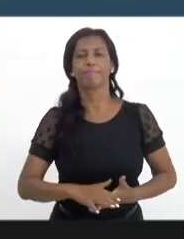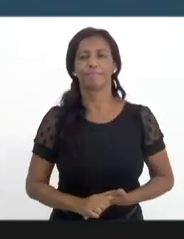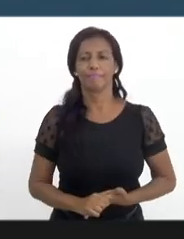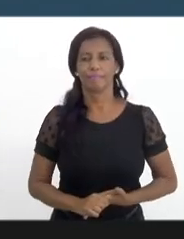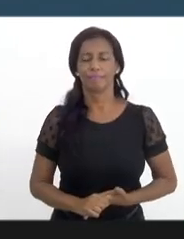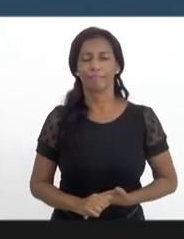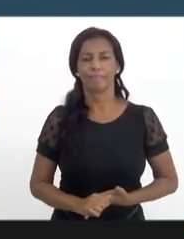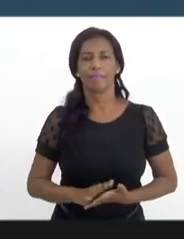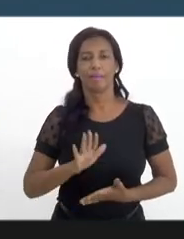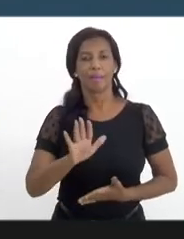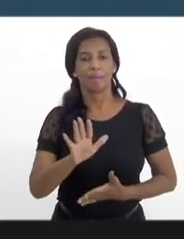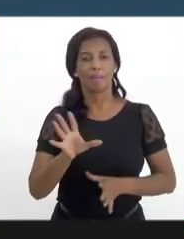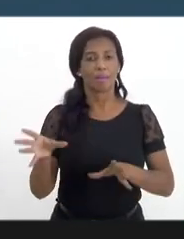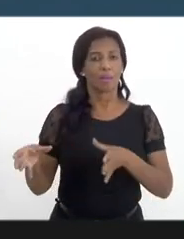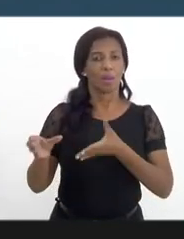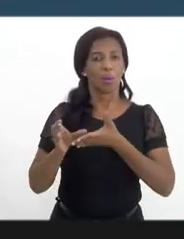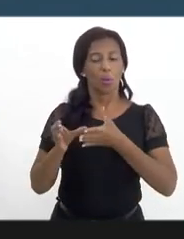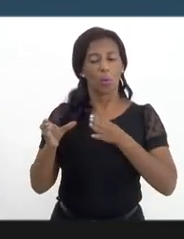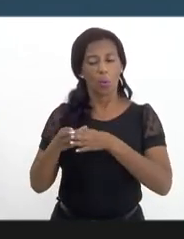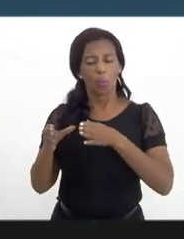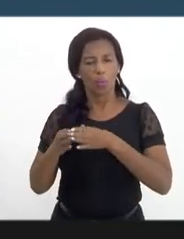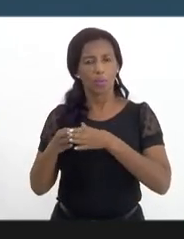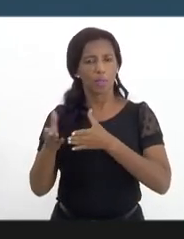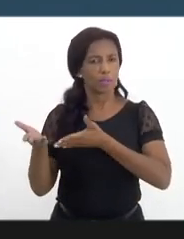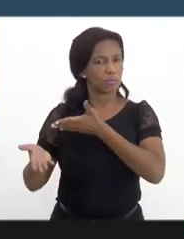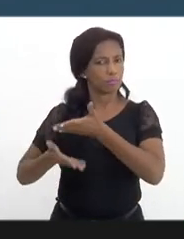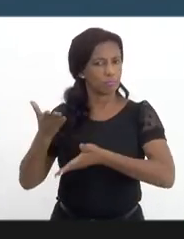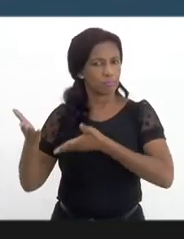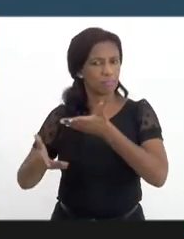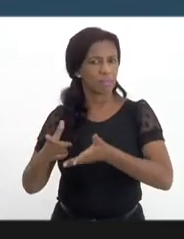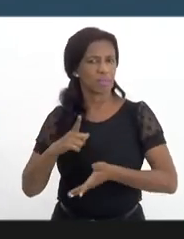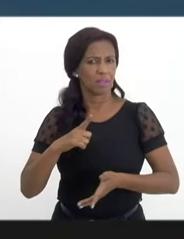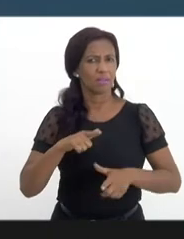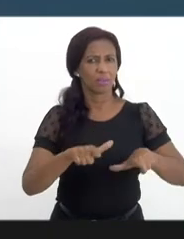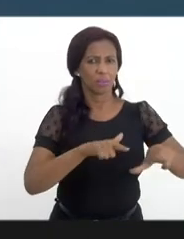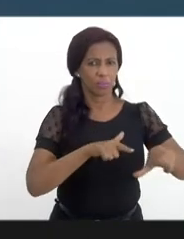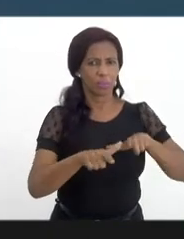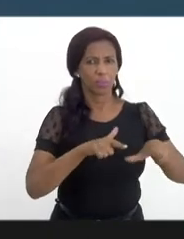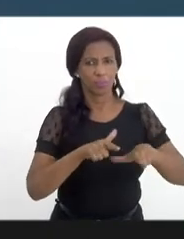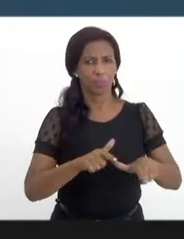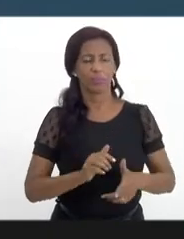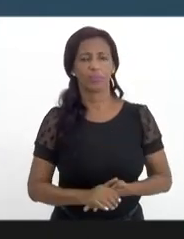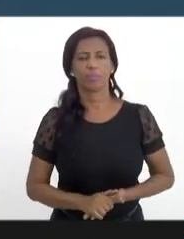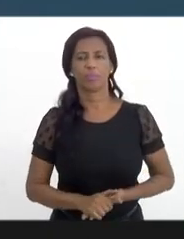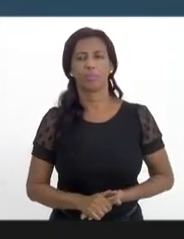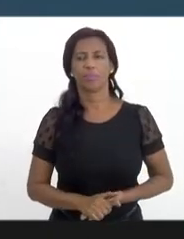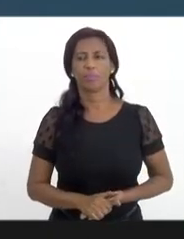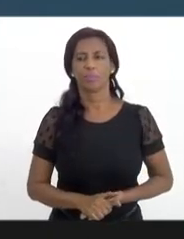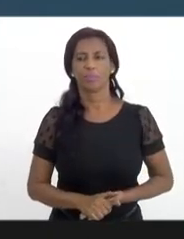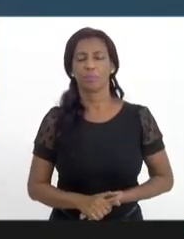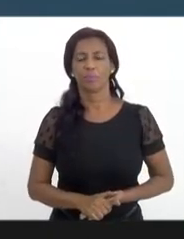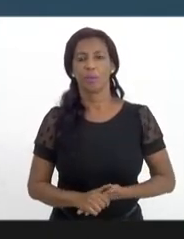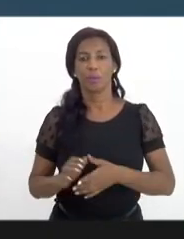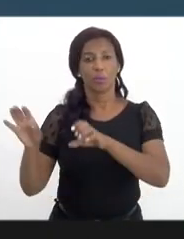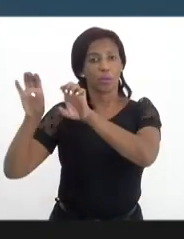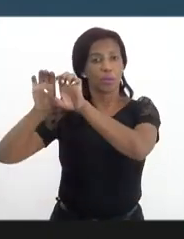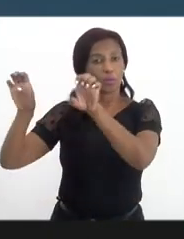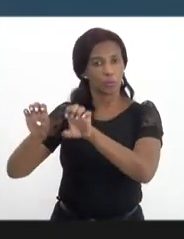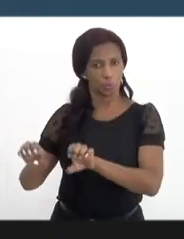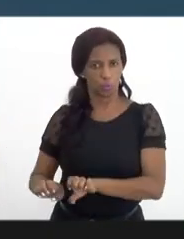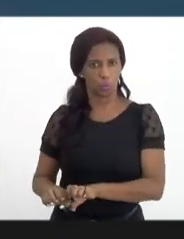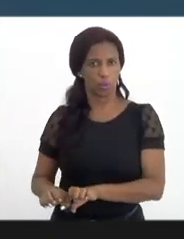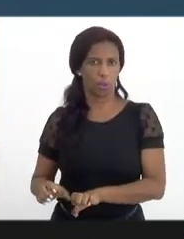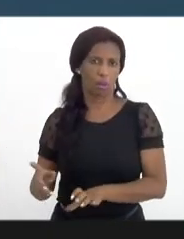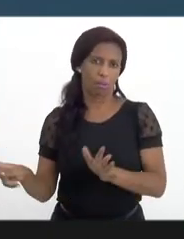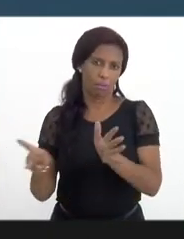mas a comunidade terapêutica, enfim, tem feito um trabalho com, digamos, com a sua estrutura que ela tem,